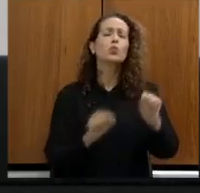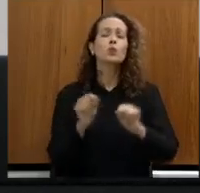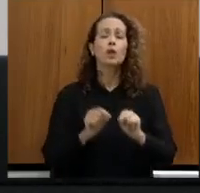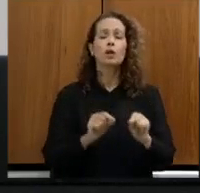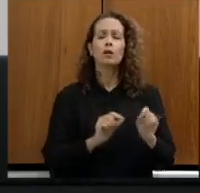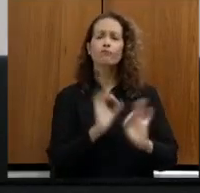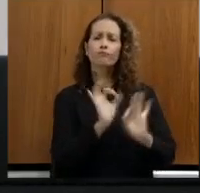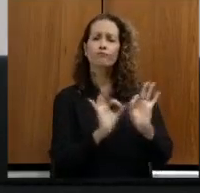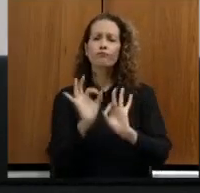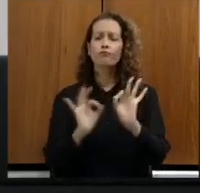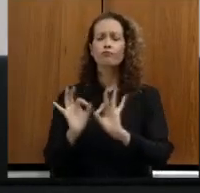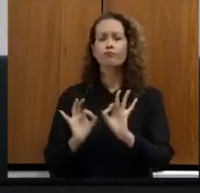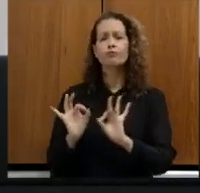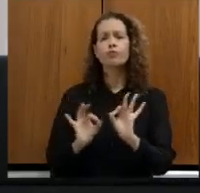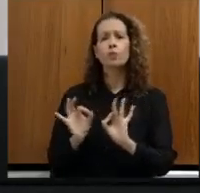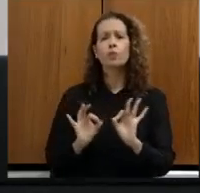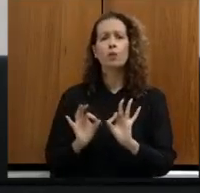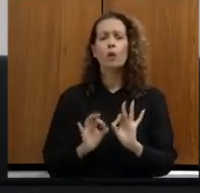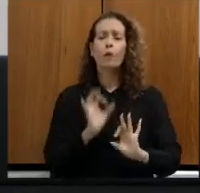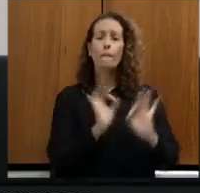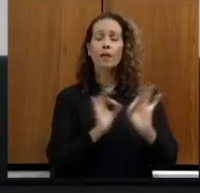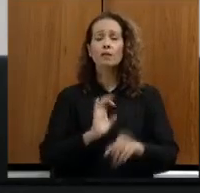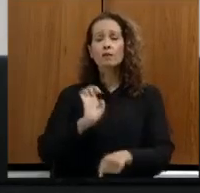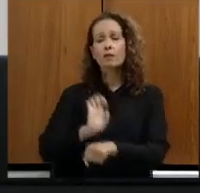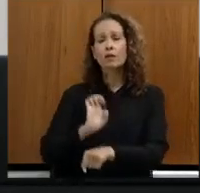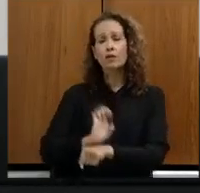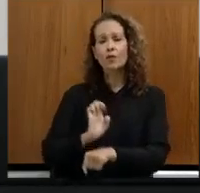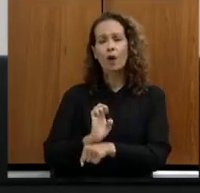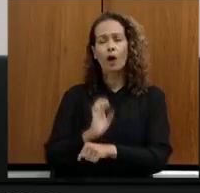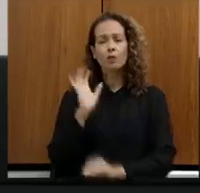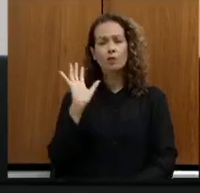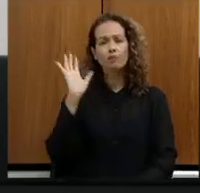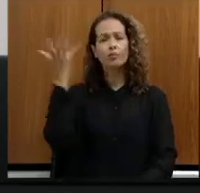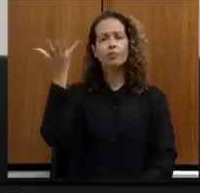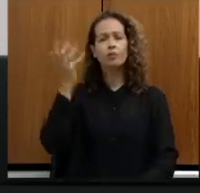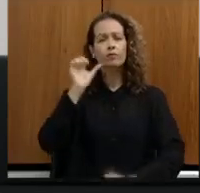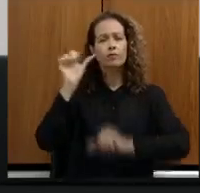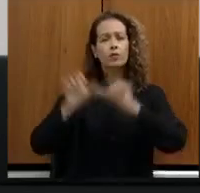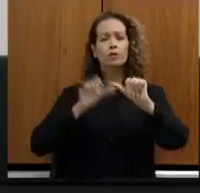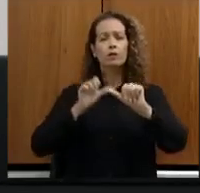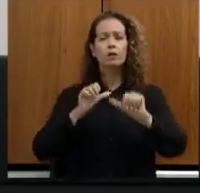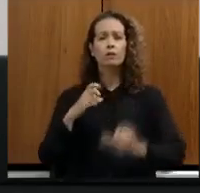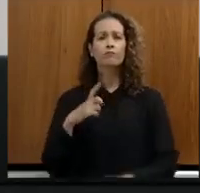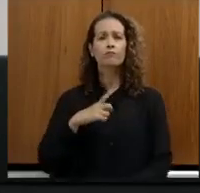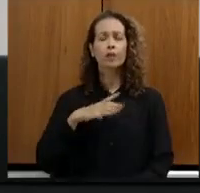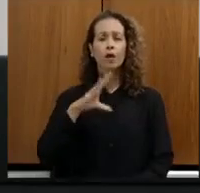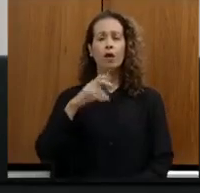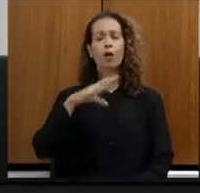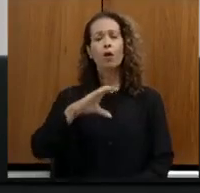o Plano Estadual sobre Mudanças Climáticas no prazo de um ano conforme acordado na COP26.